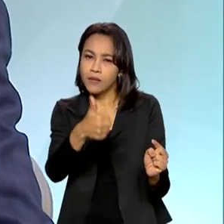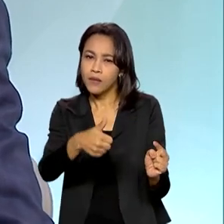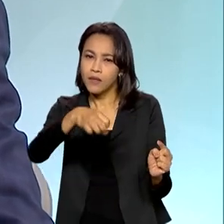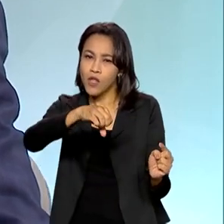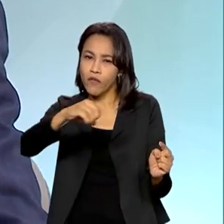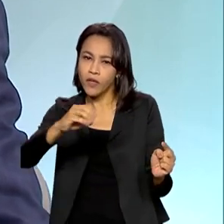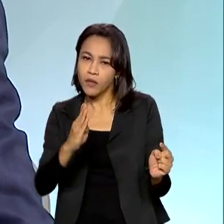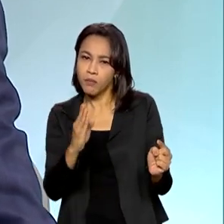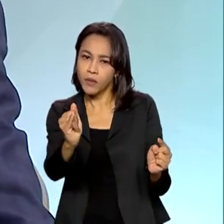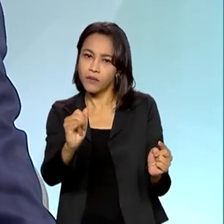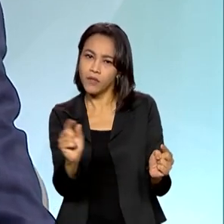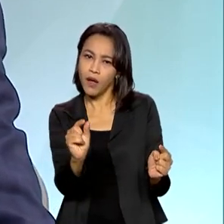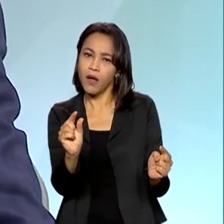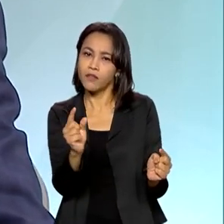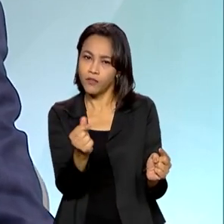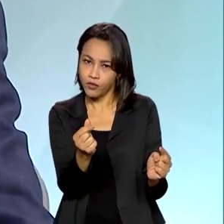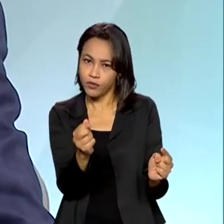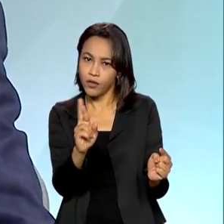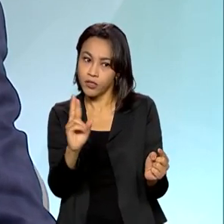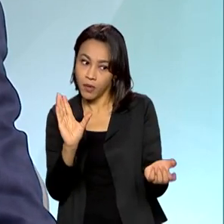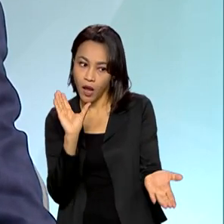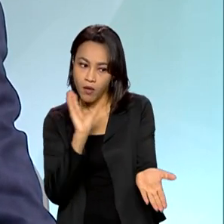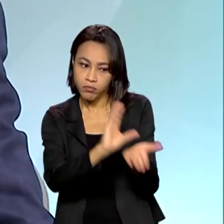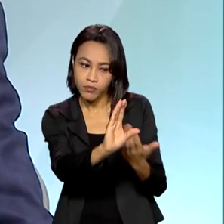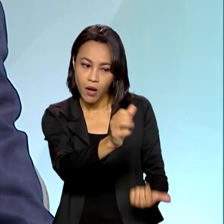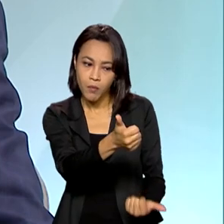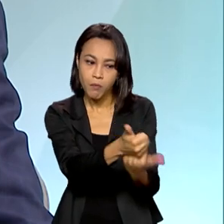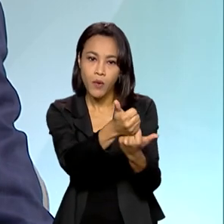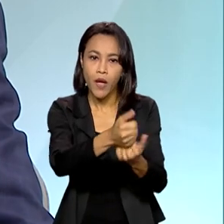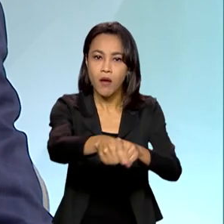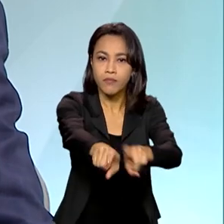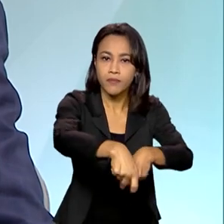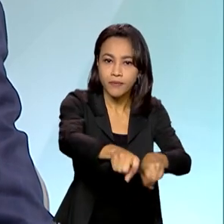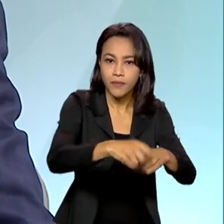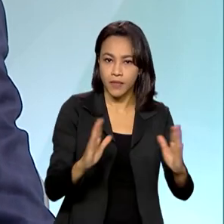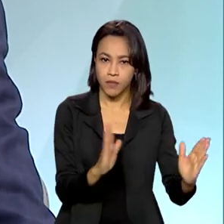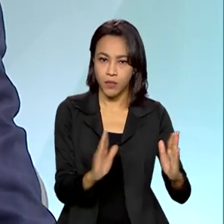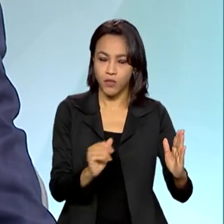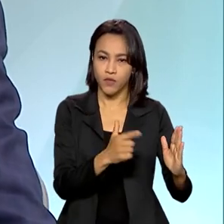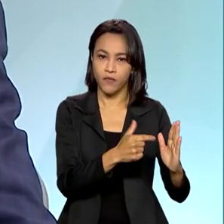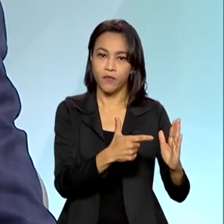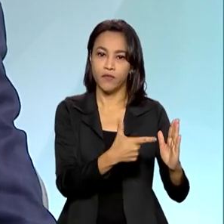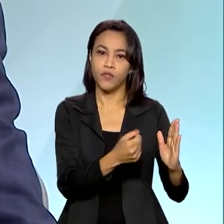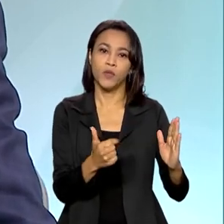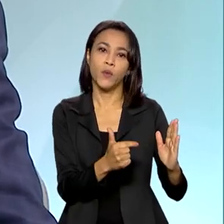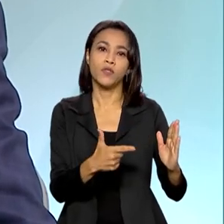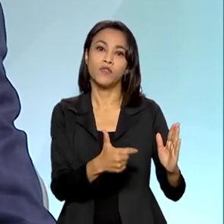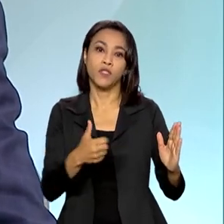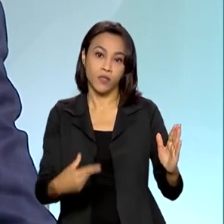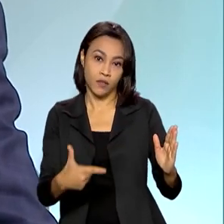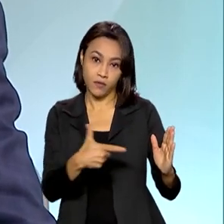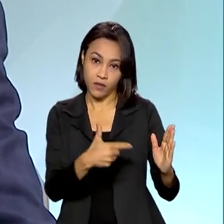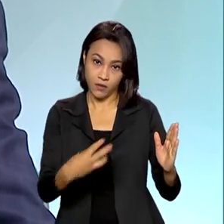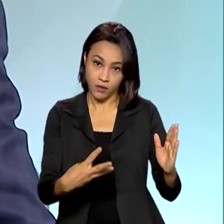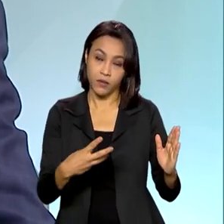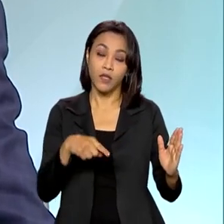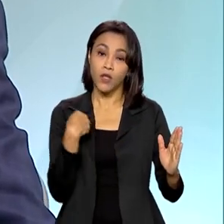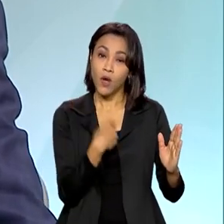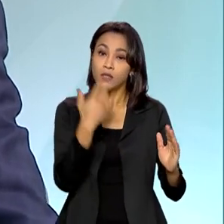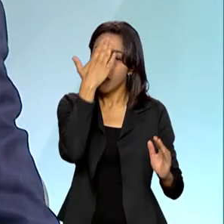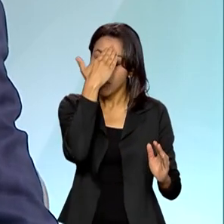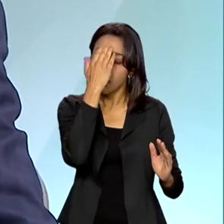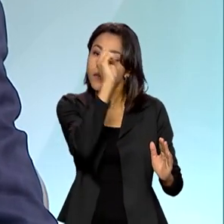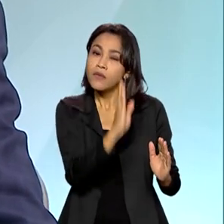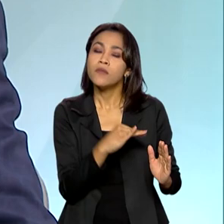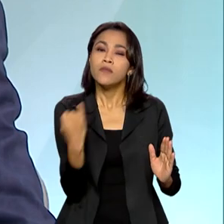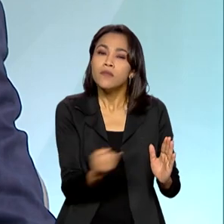de reais para financiar a safra brasileira nesse período 22, 23. A gente sabe que o Brasil é muito importante em